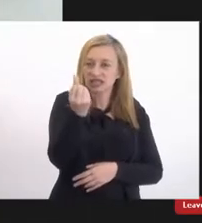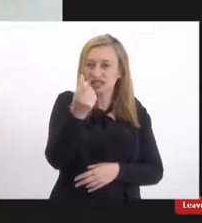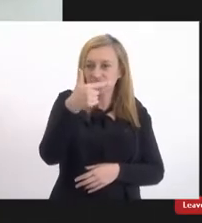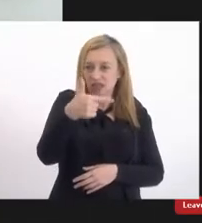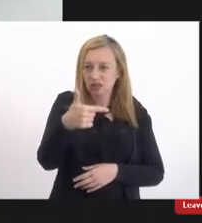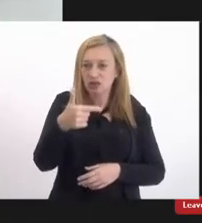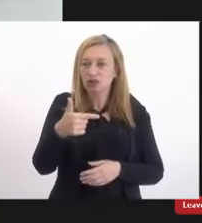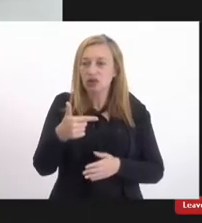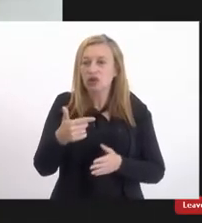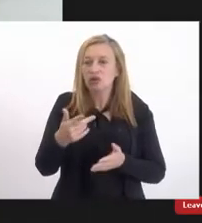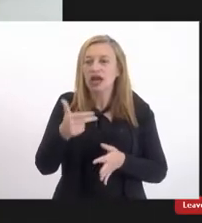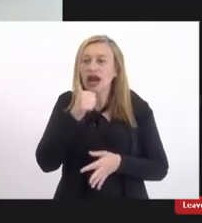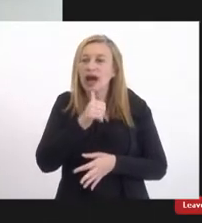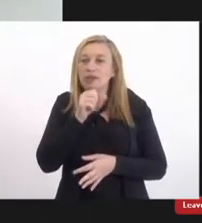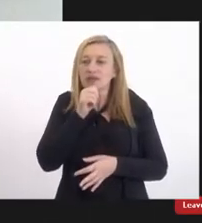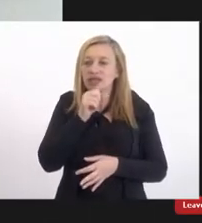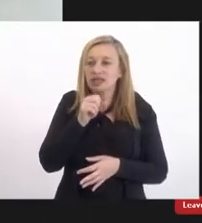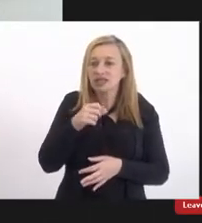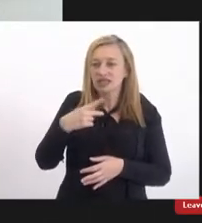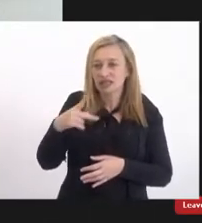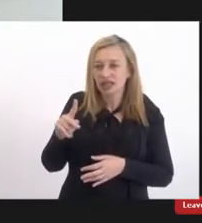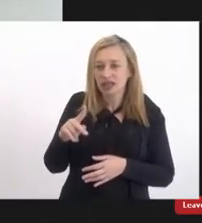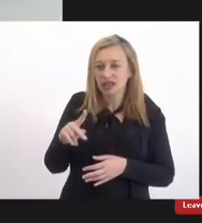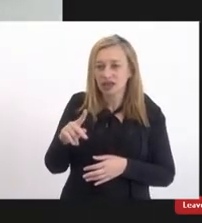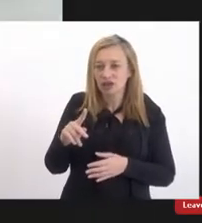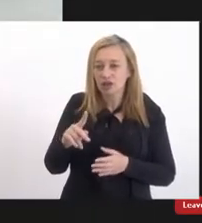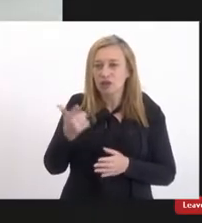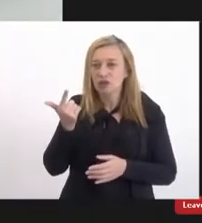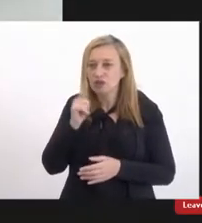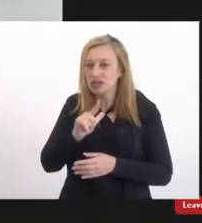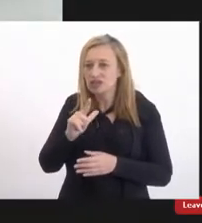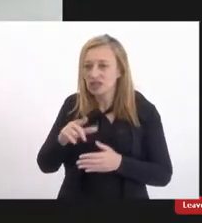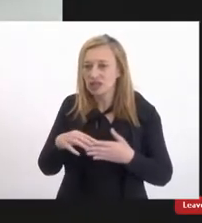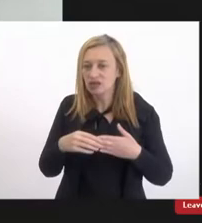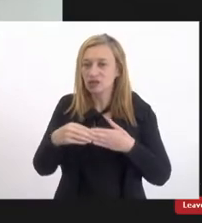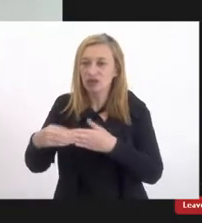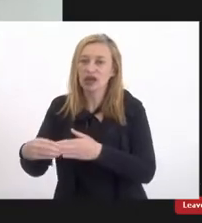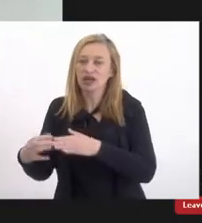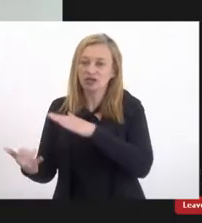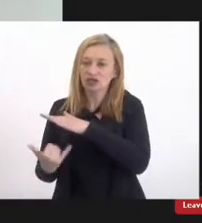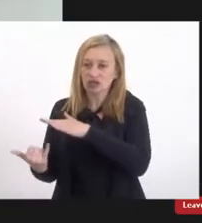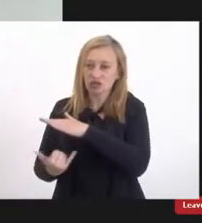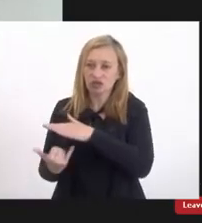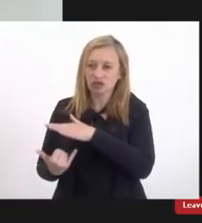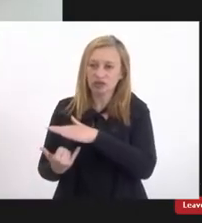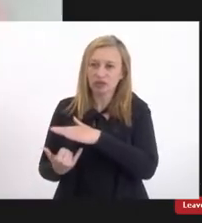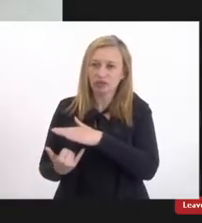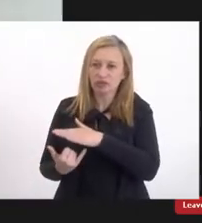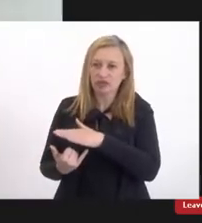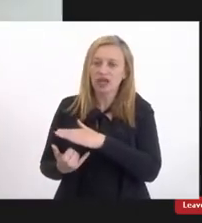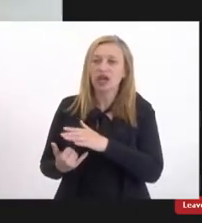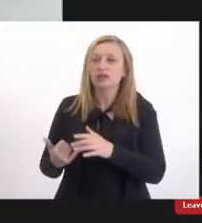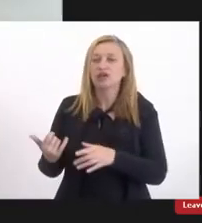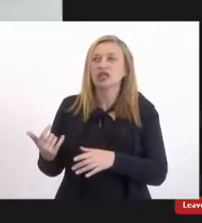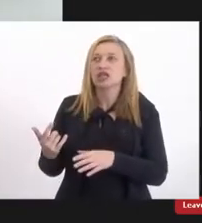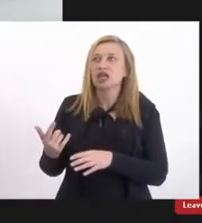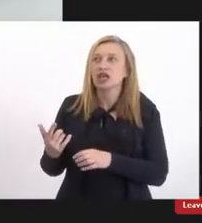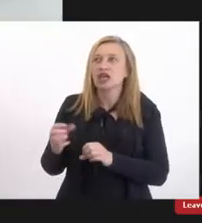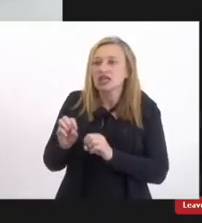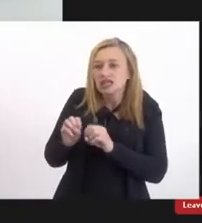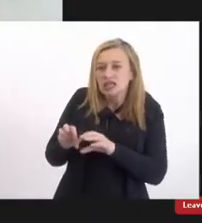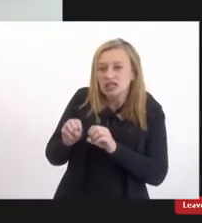conseguia colocá-la no CRMPD na época a mãe teve que tirar os 16 porque o pouco que a mãe conseguia ensinar